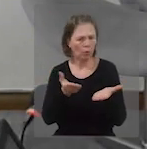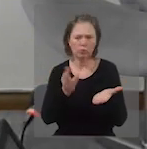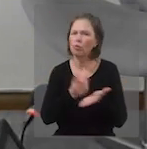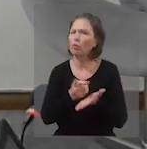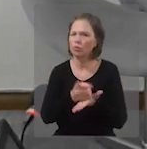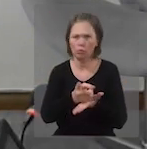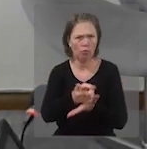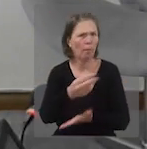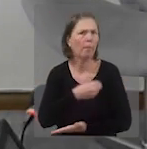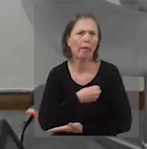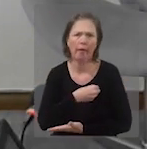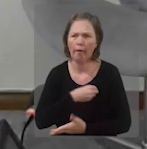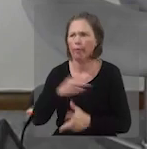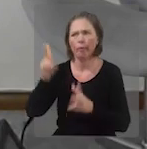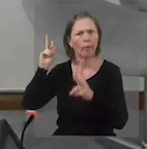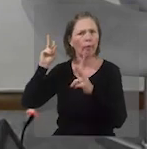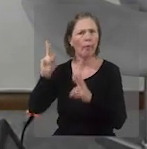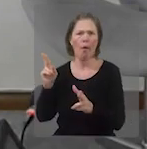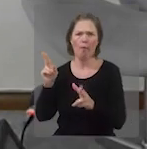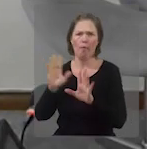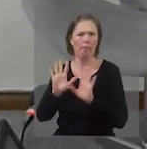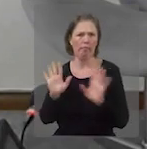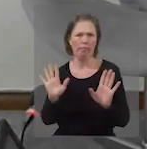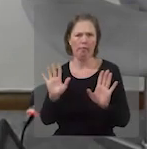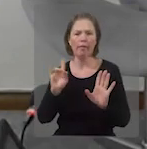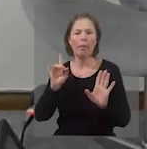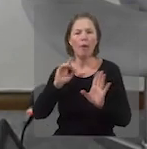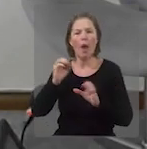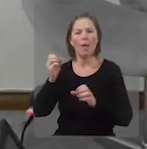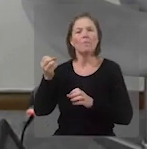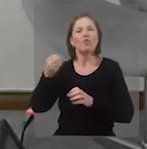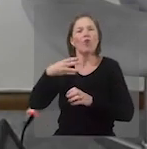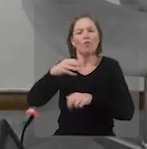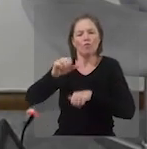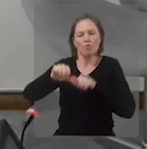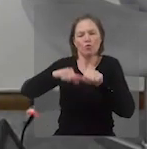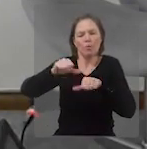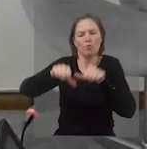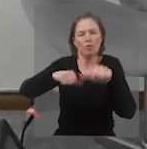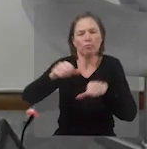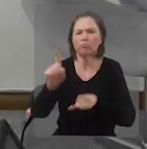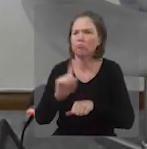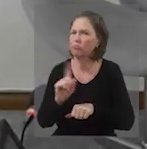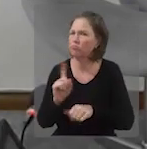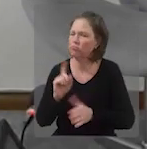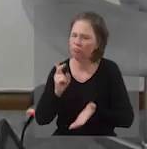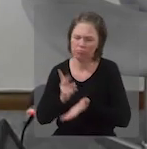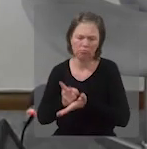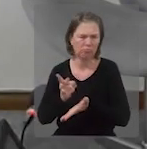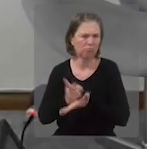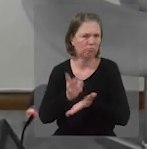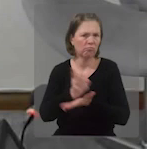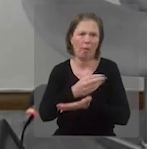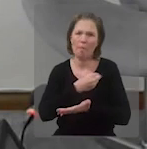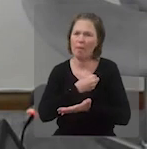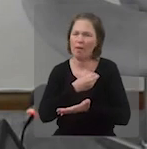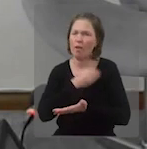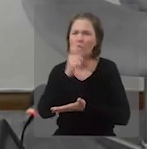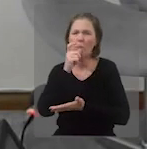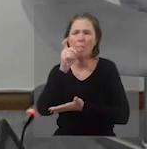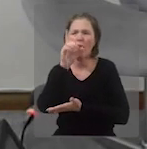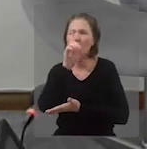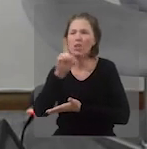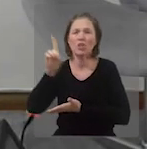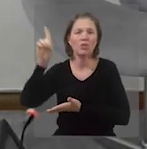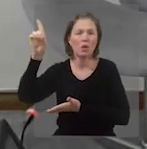é a palavra de Deus que diz o que é pecado. E se naquele tempo foi tudo baseado na palavra de Deus, hoje a palavra de é válida. Então,